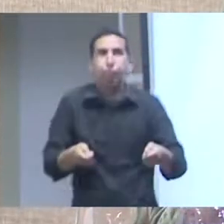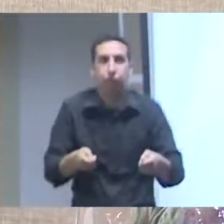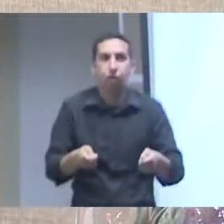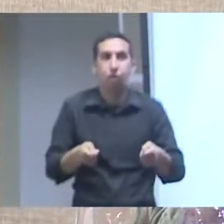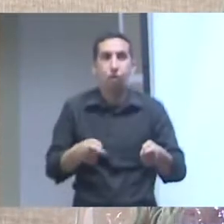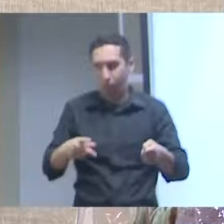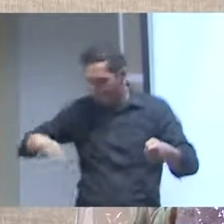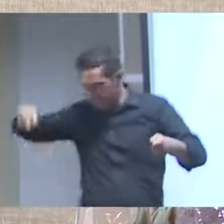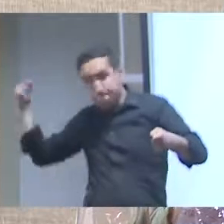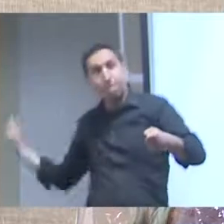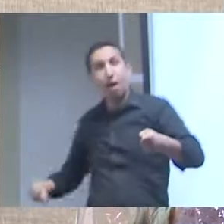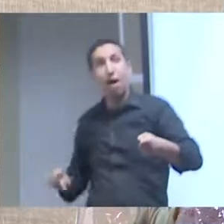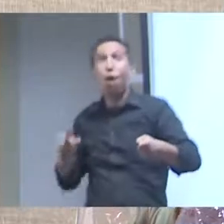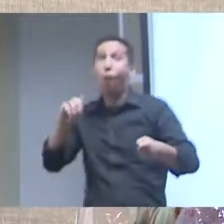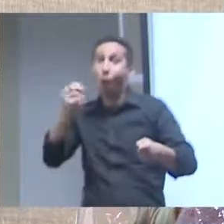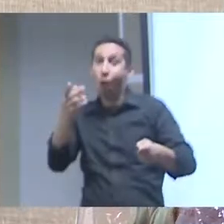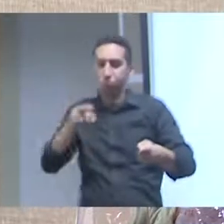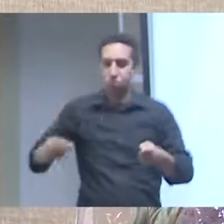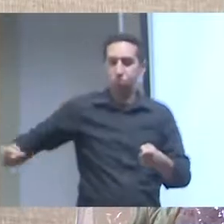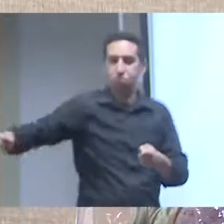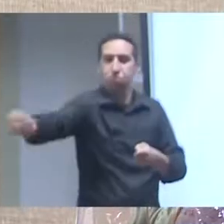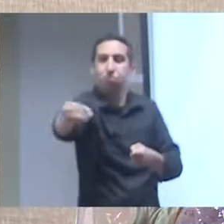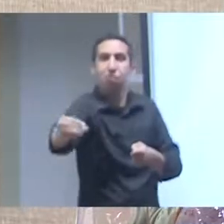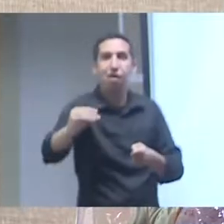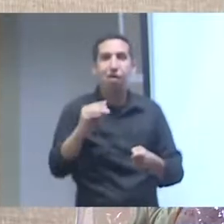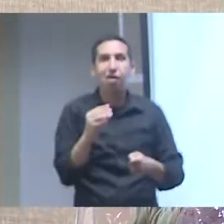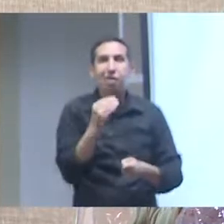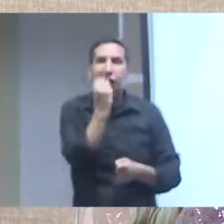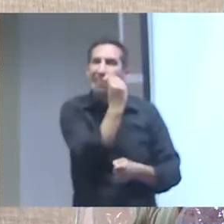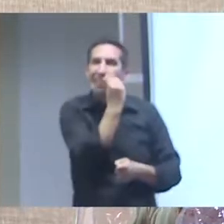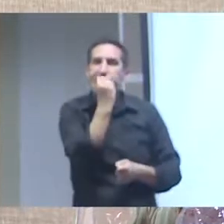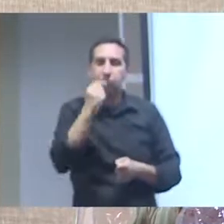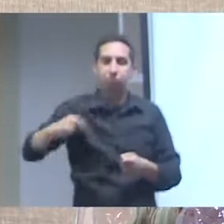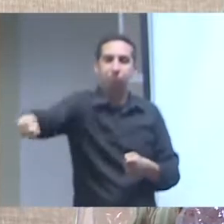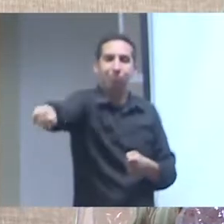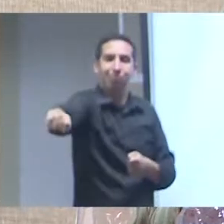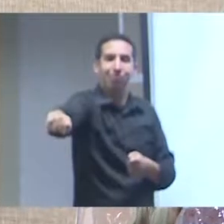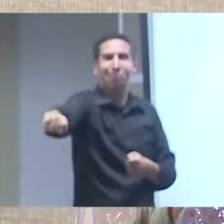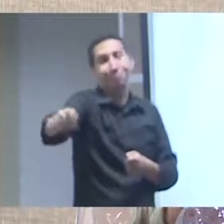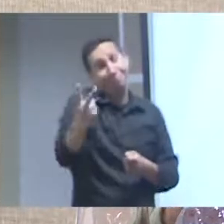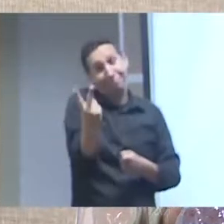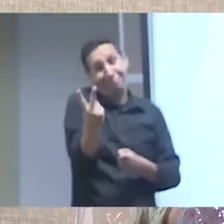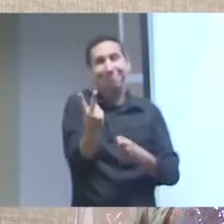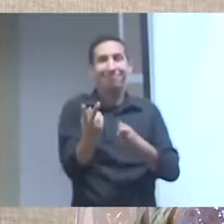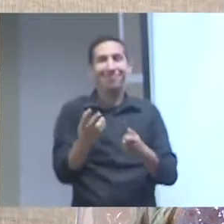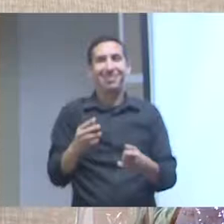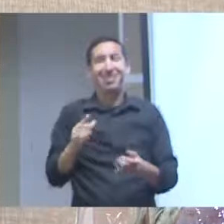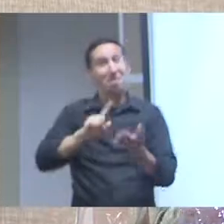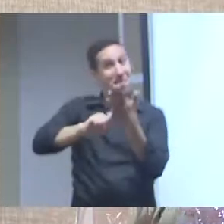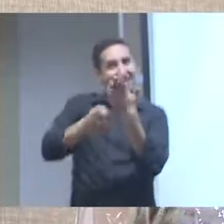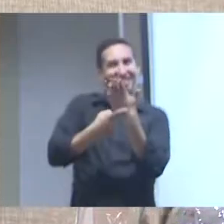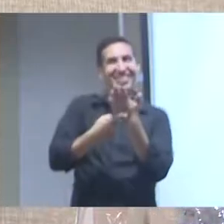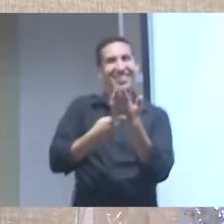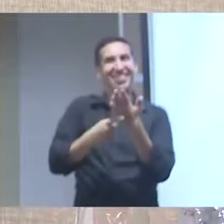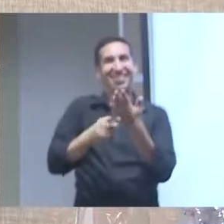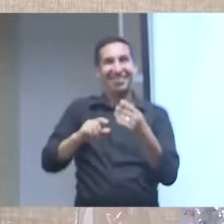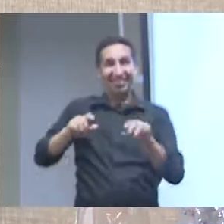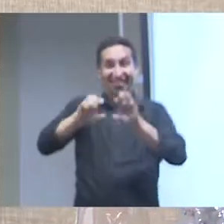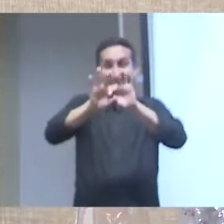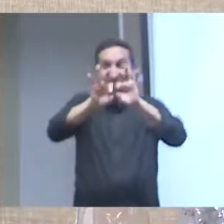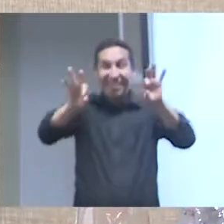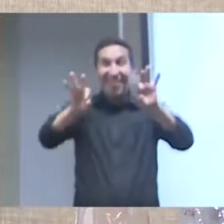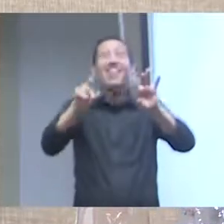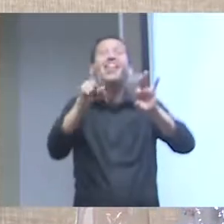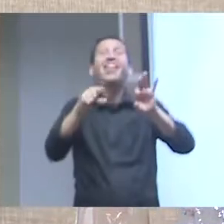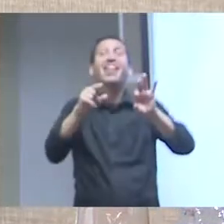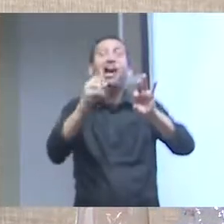cada vez fica mais claro que a cenoura é a percepção do pesquisador de que ele publicando seus dados obviamente depois